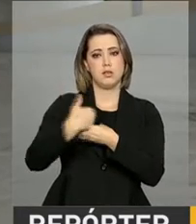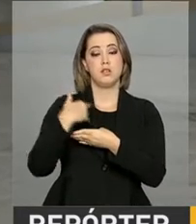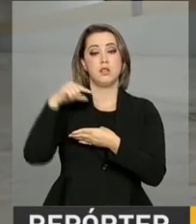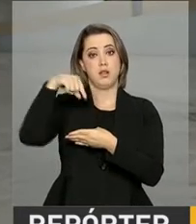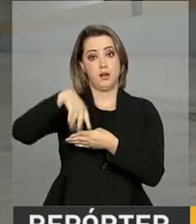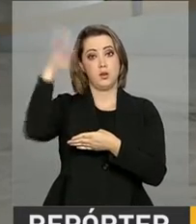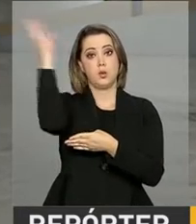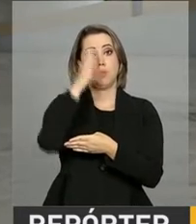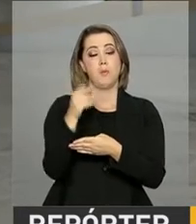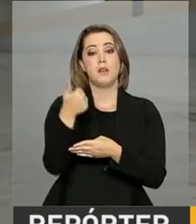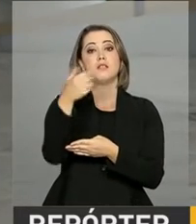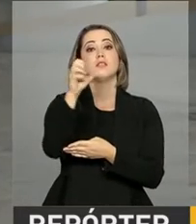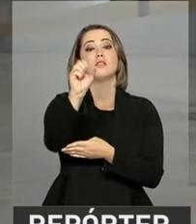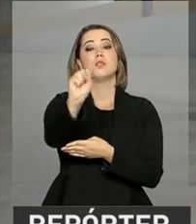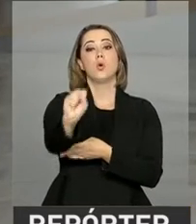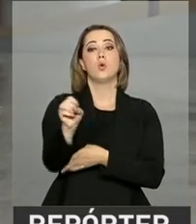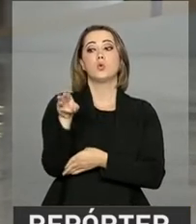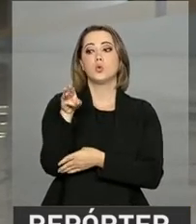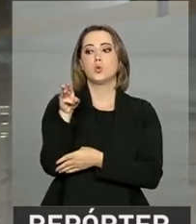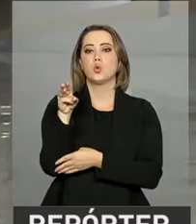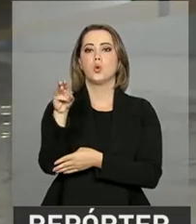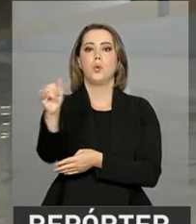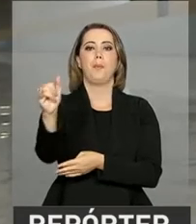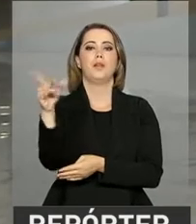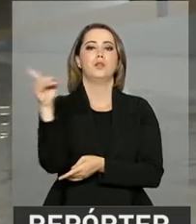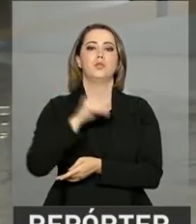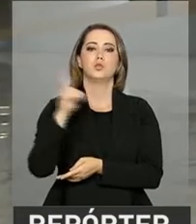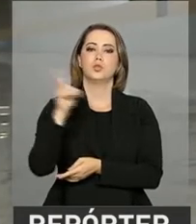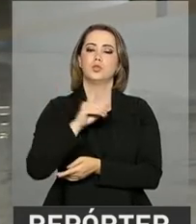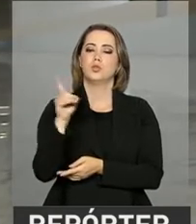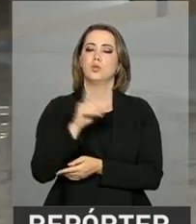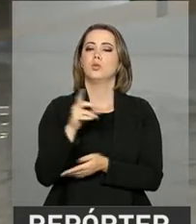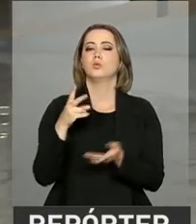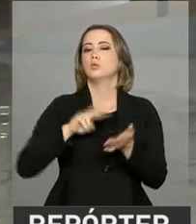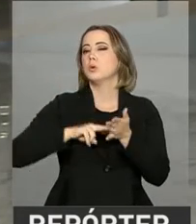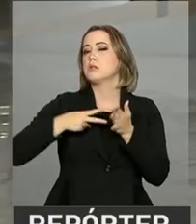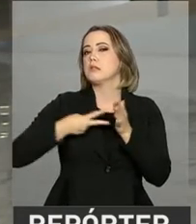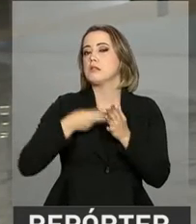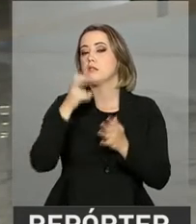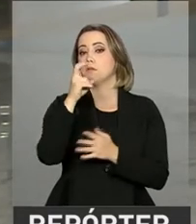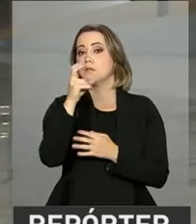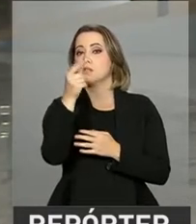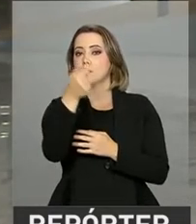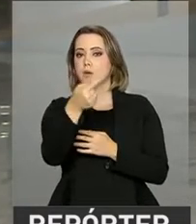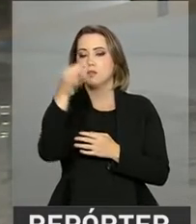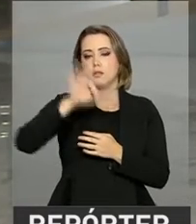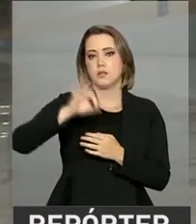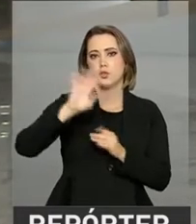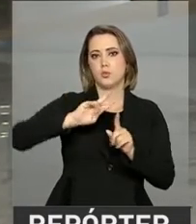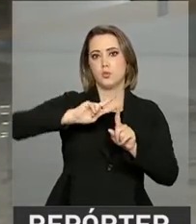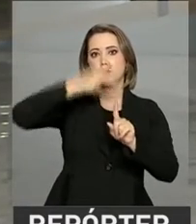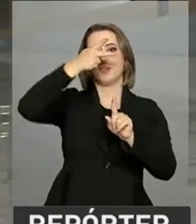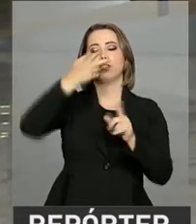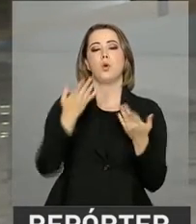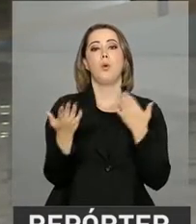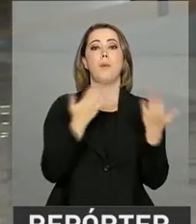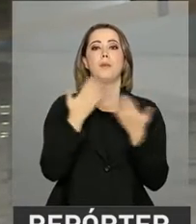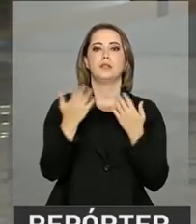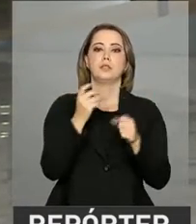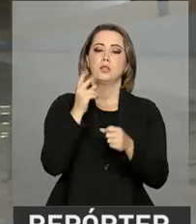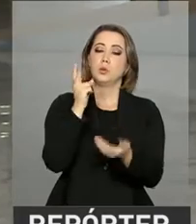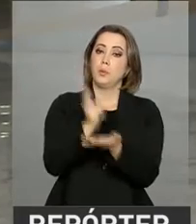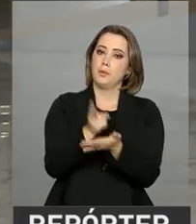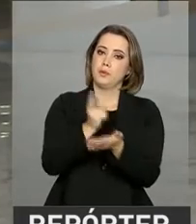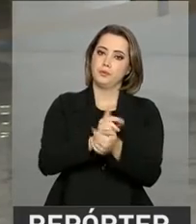bilhões e 800 milhões de dólares, 57% a mais do que o registrado no mesmo período do